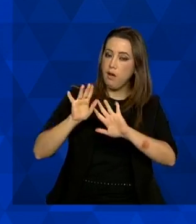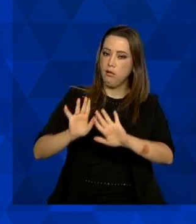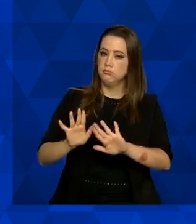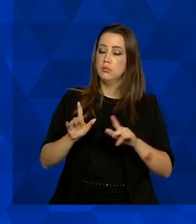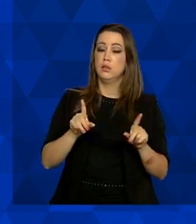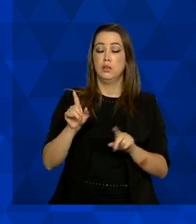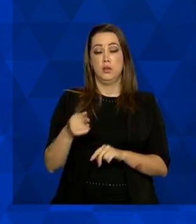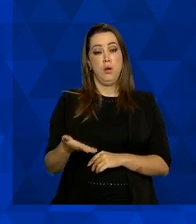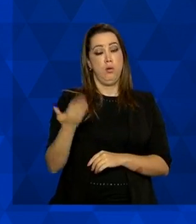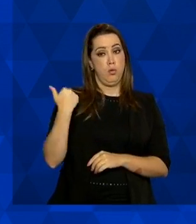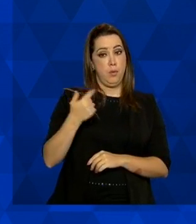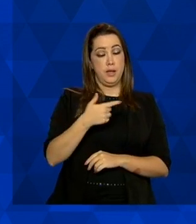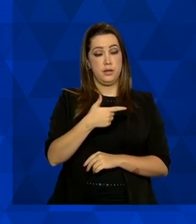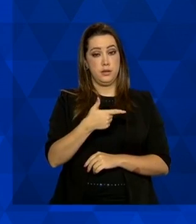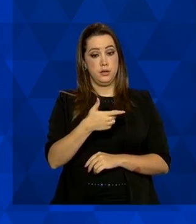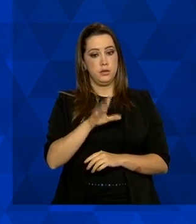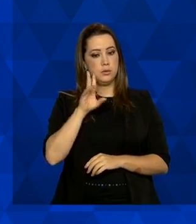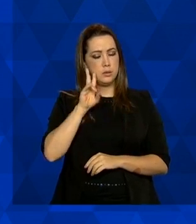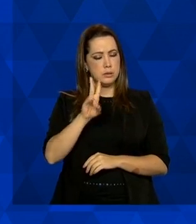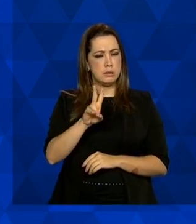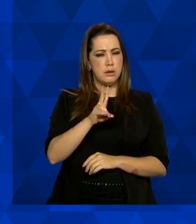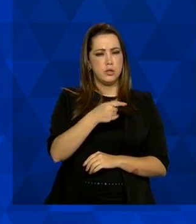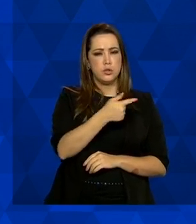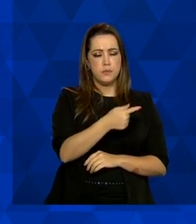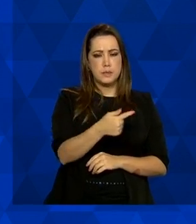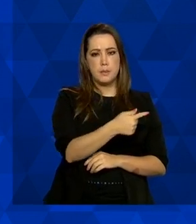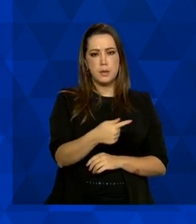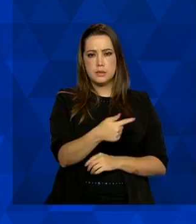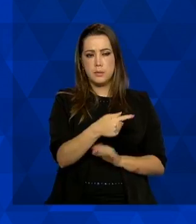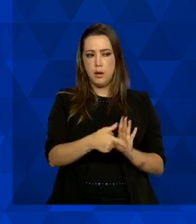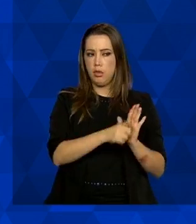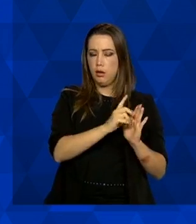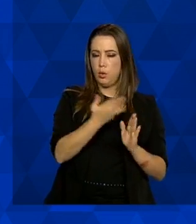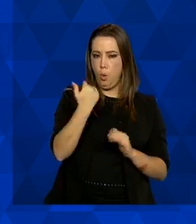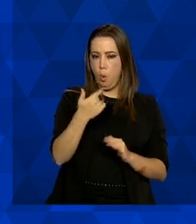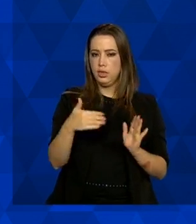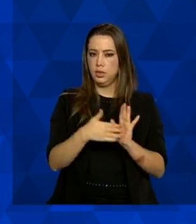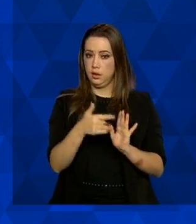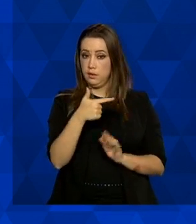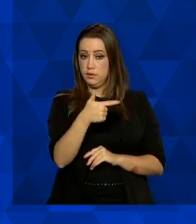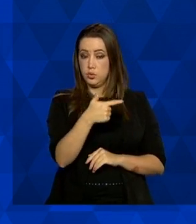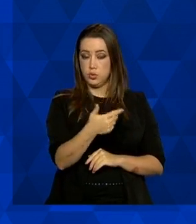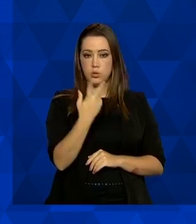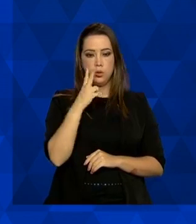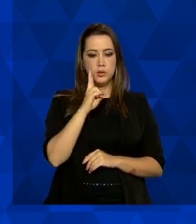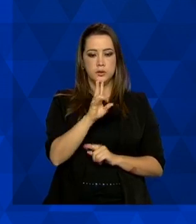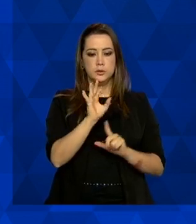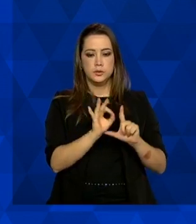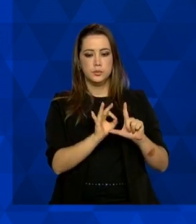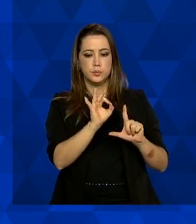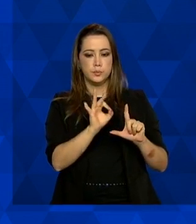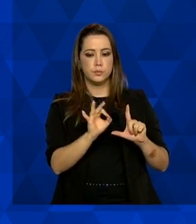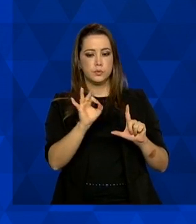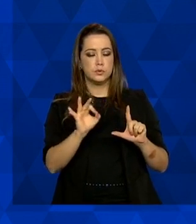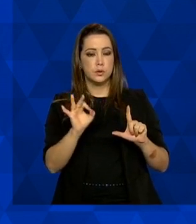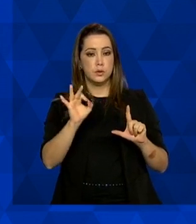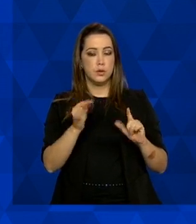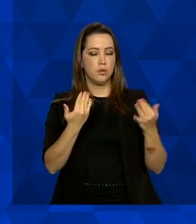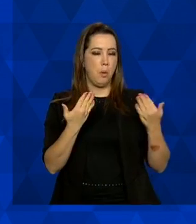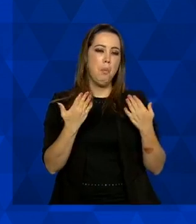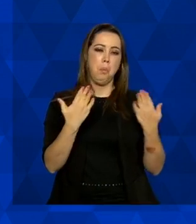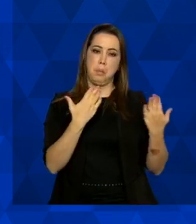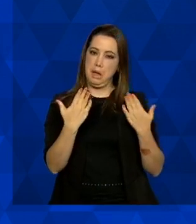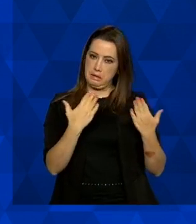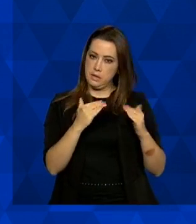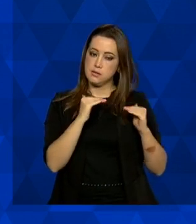tendência ainda também muito prematuro avaliar em termos de região de estabilização no número de